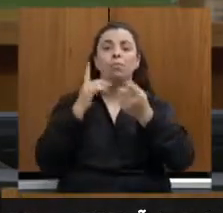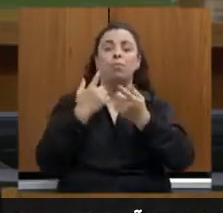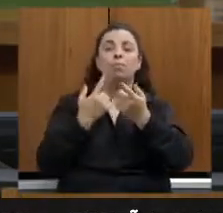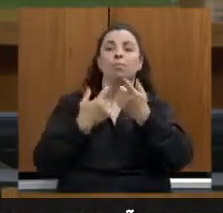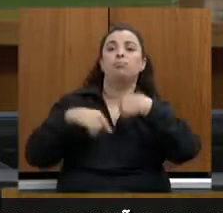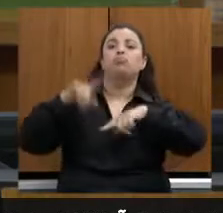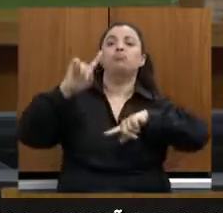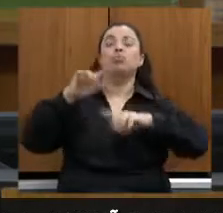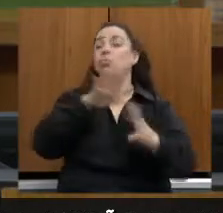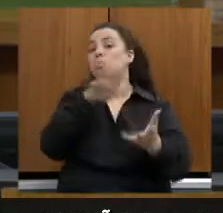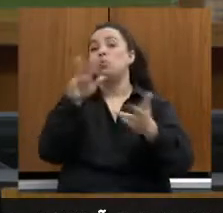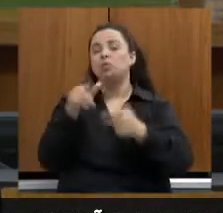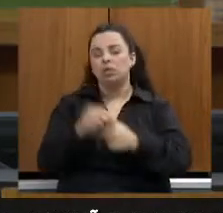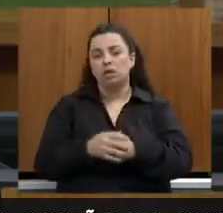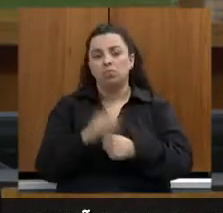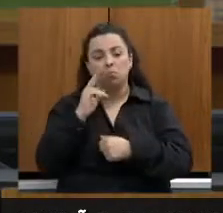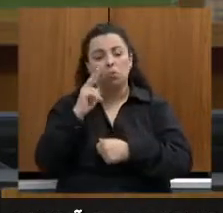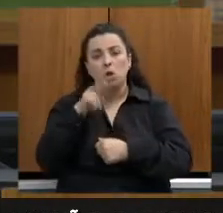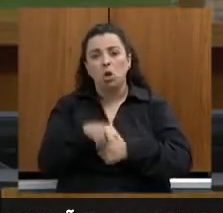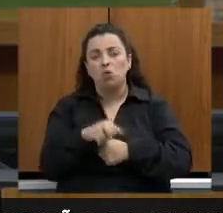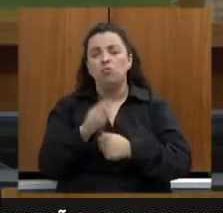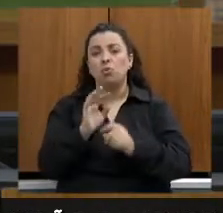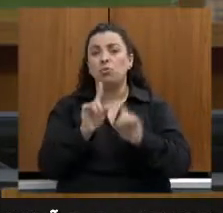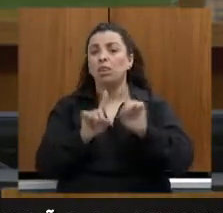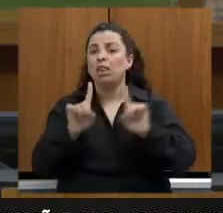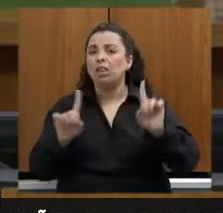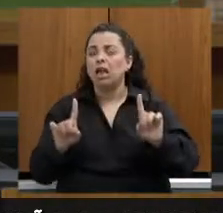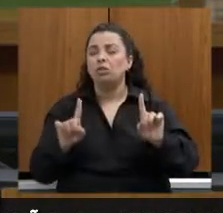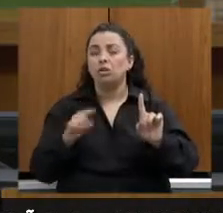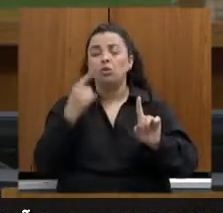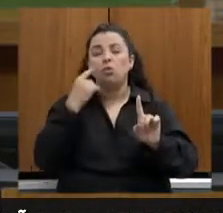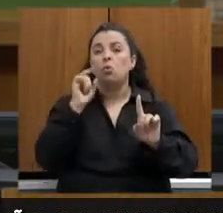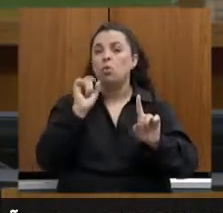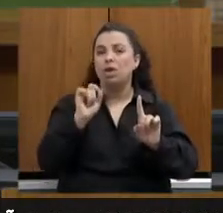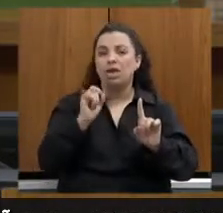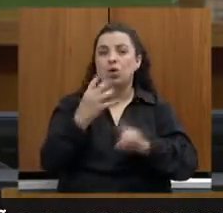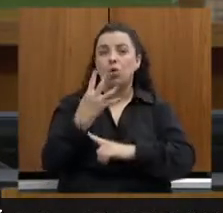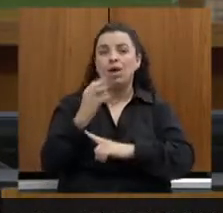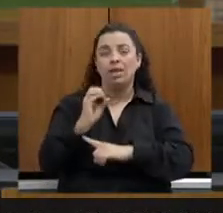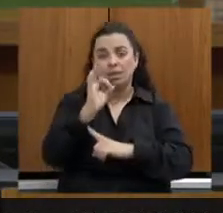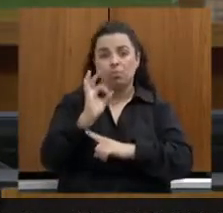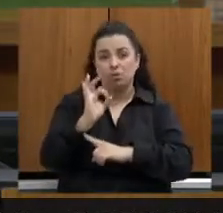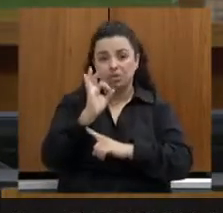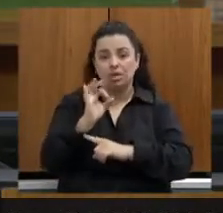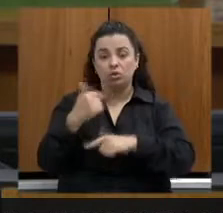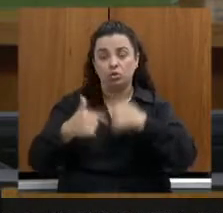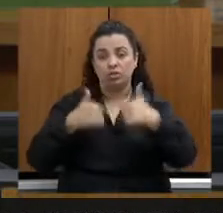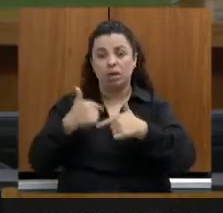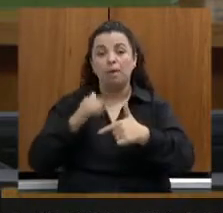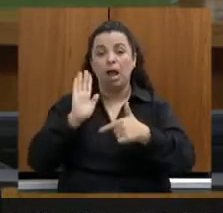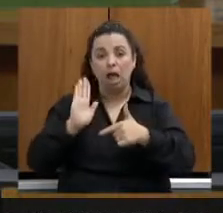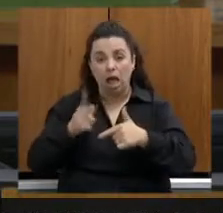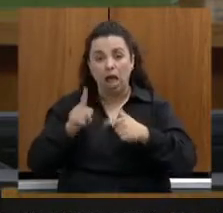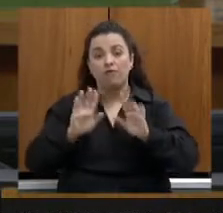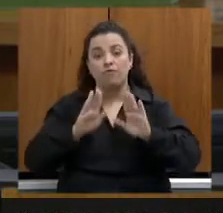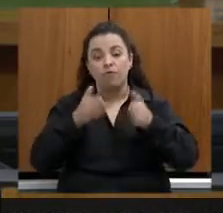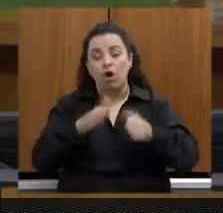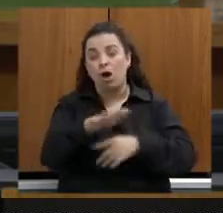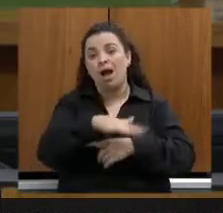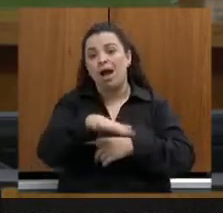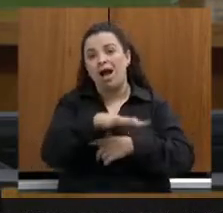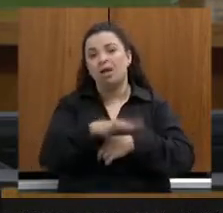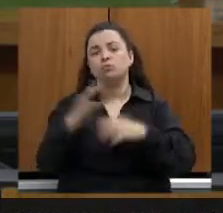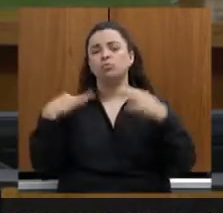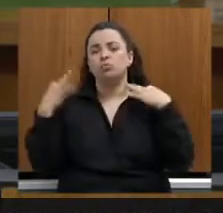impressionado, que nos próximos 20 anos, 40% dos empregos do mundo serão do turismo. E aí eu falei assim, gente, mas como pode?